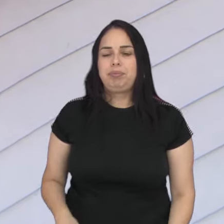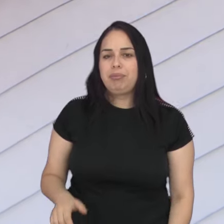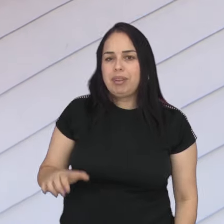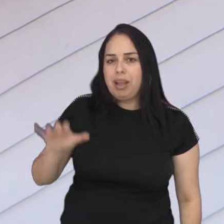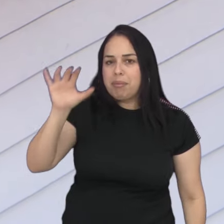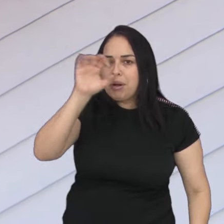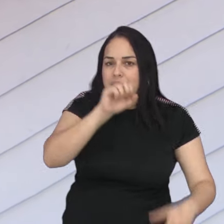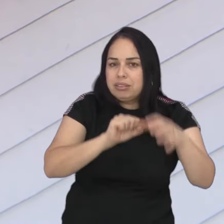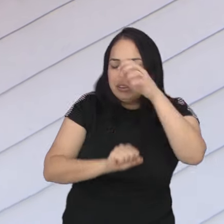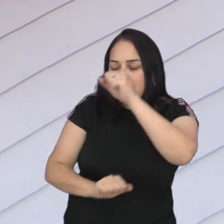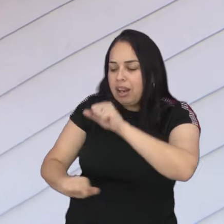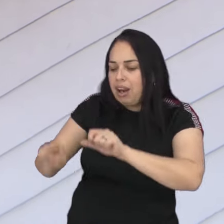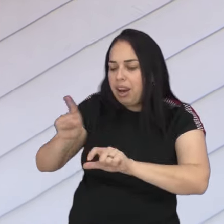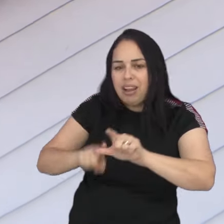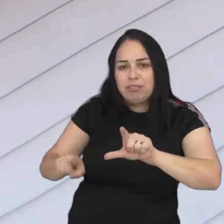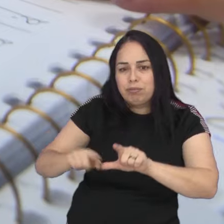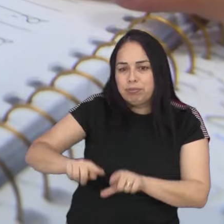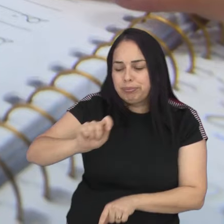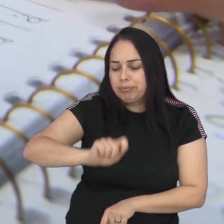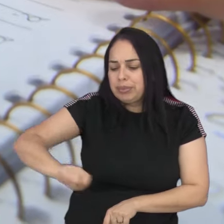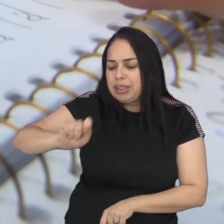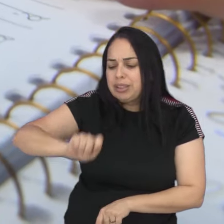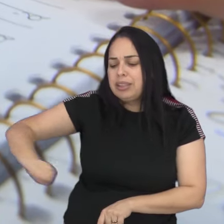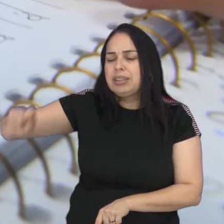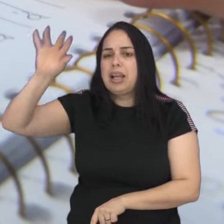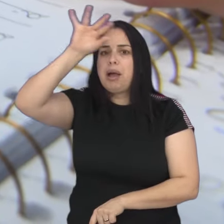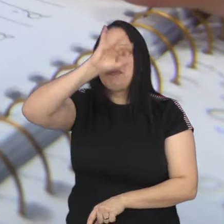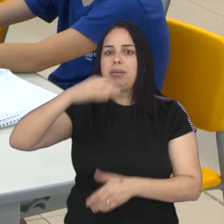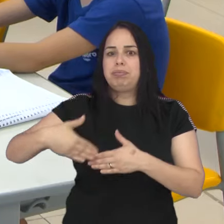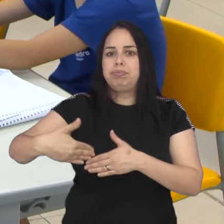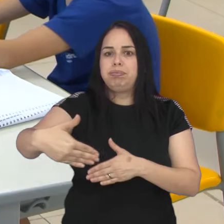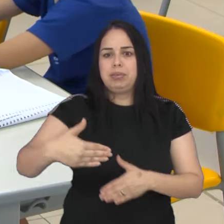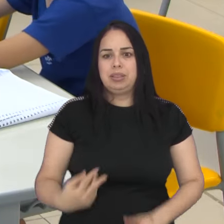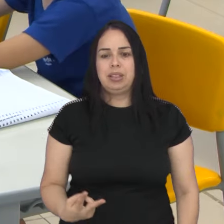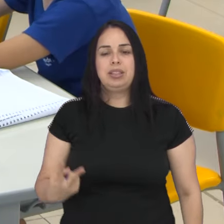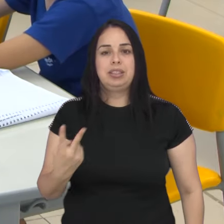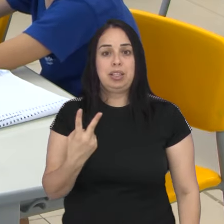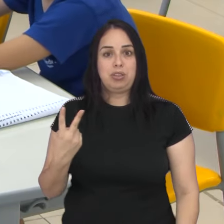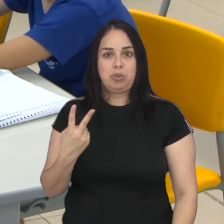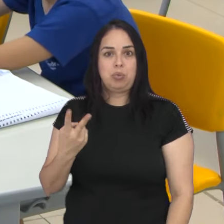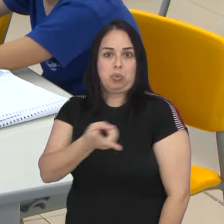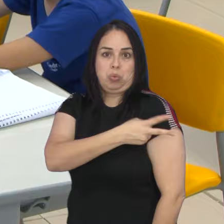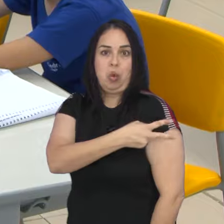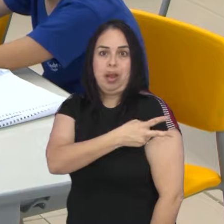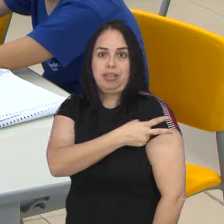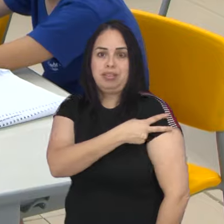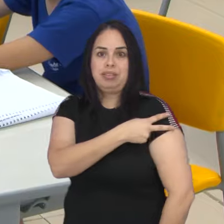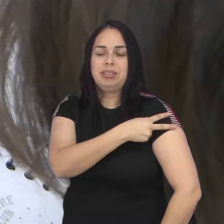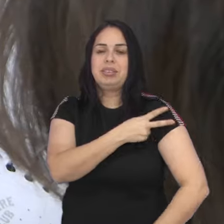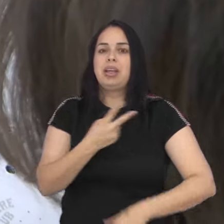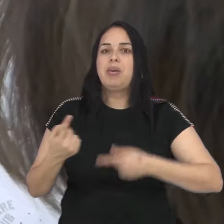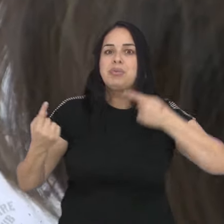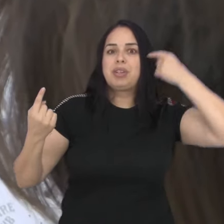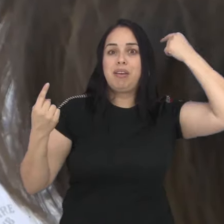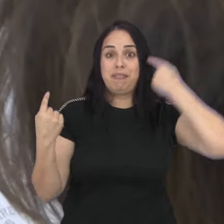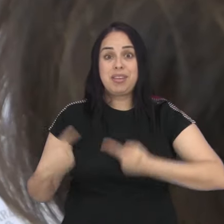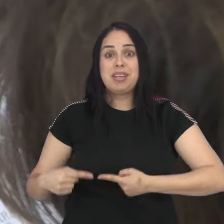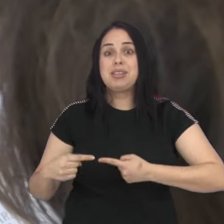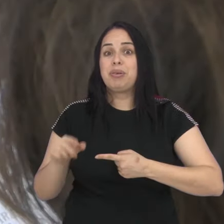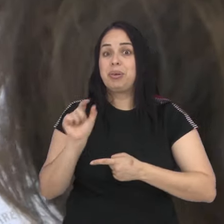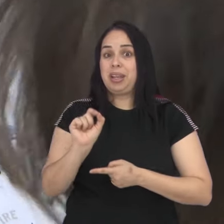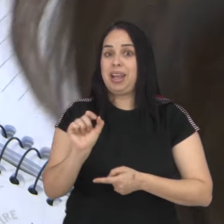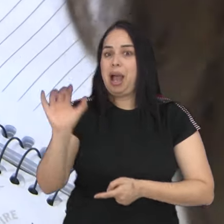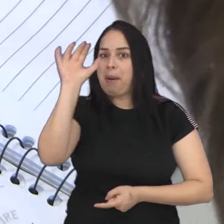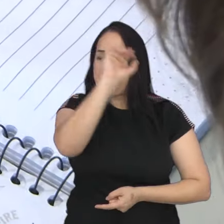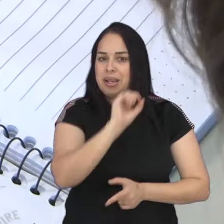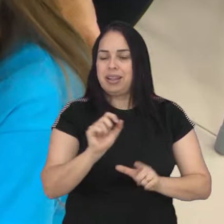São os primeiros traços de um aprendizado importante para toda a vida. Essa turma do segundo ano do ensino fundamental vive o desafio das